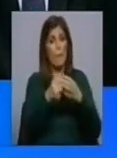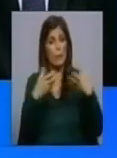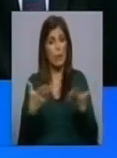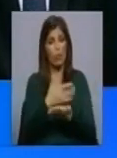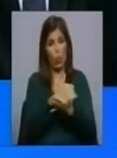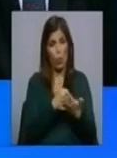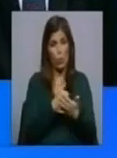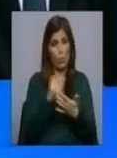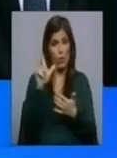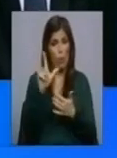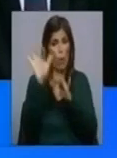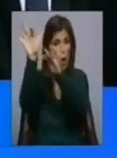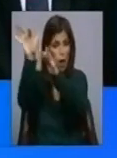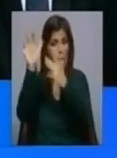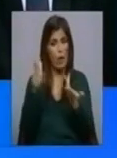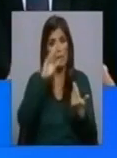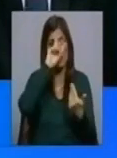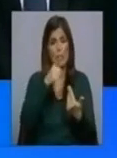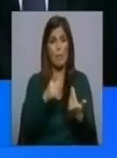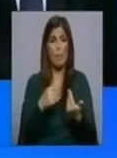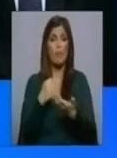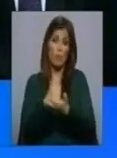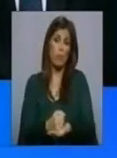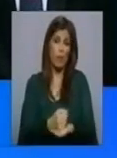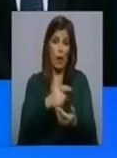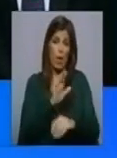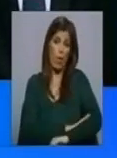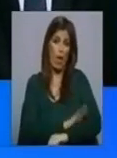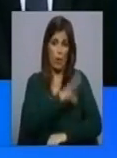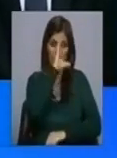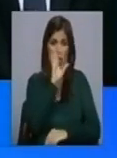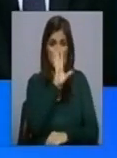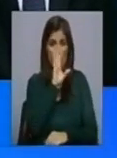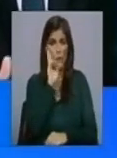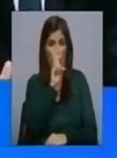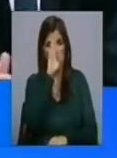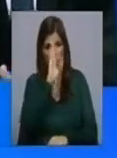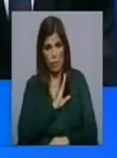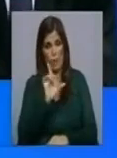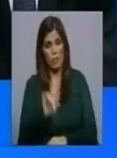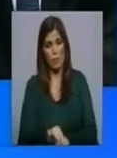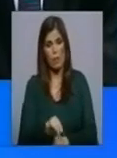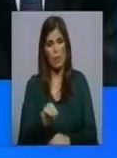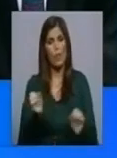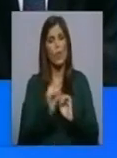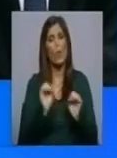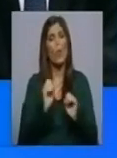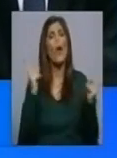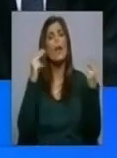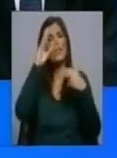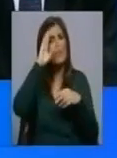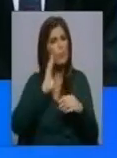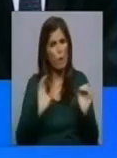colocados em Lisboa e sabemos que ela depende do Estado e depois se nós olharmos também à questão das Forças Armadas e isto não é nenhuma crítica às Forças